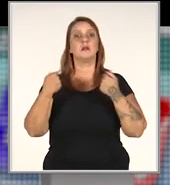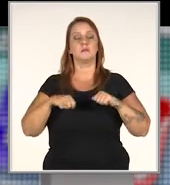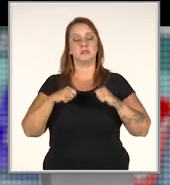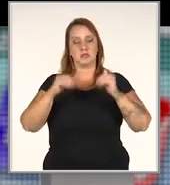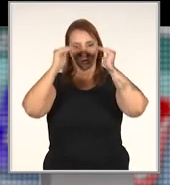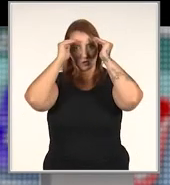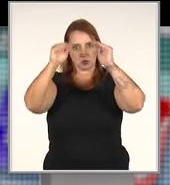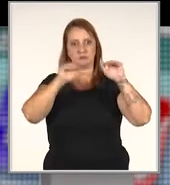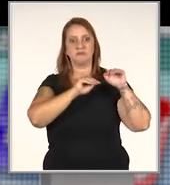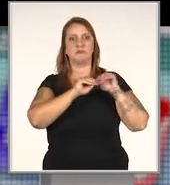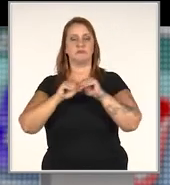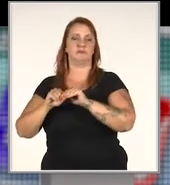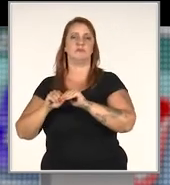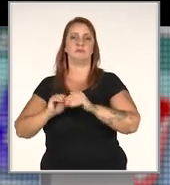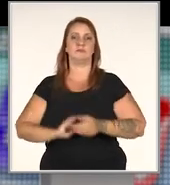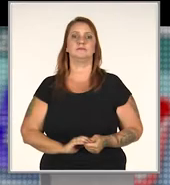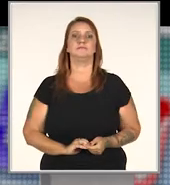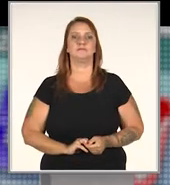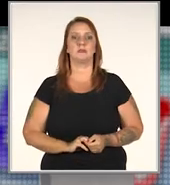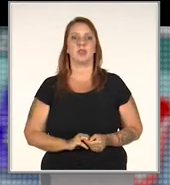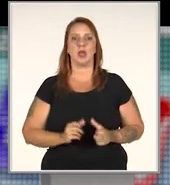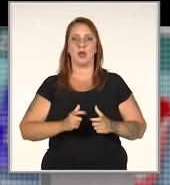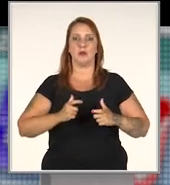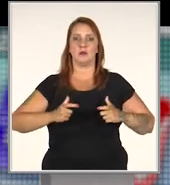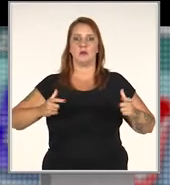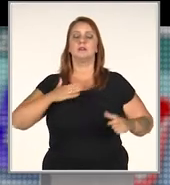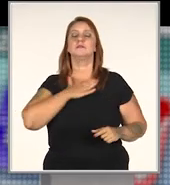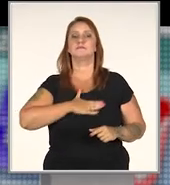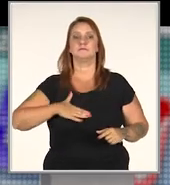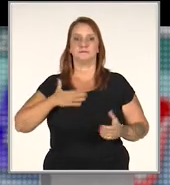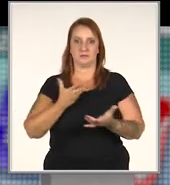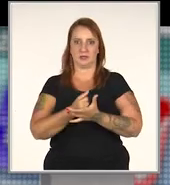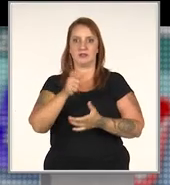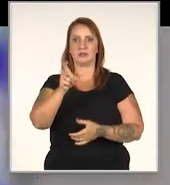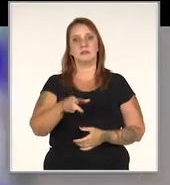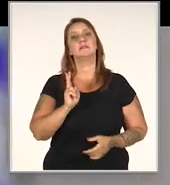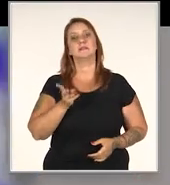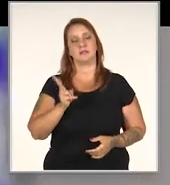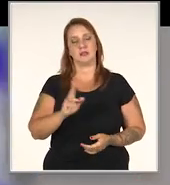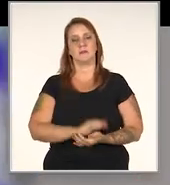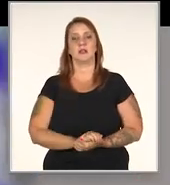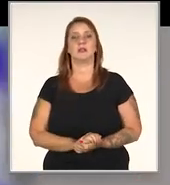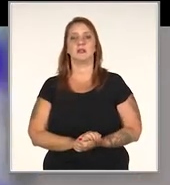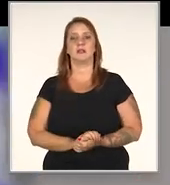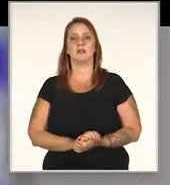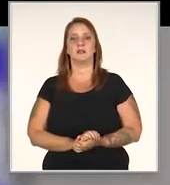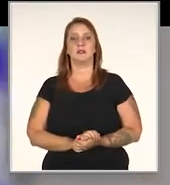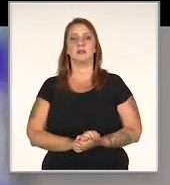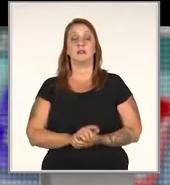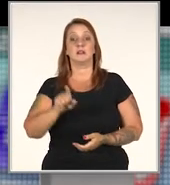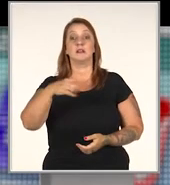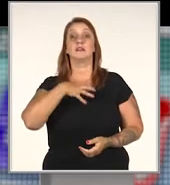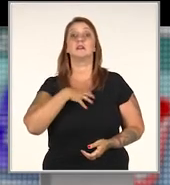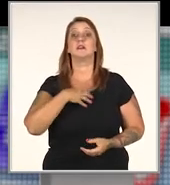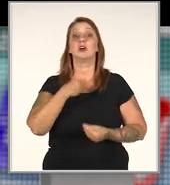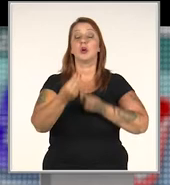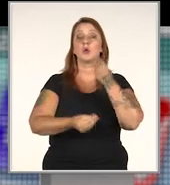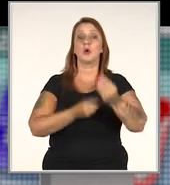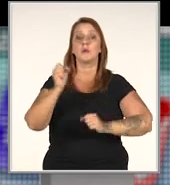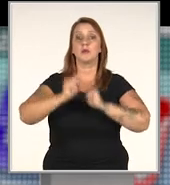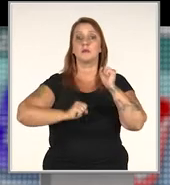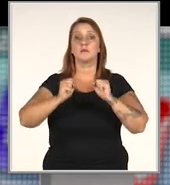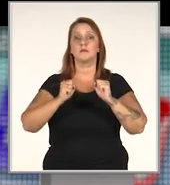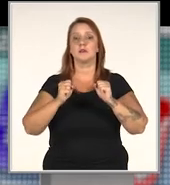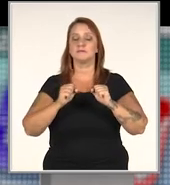continuar utilizando, mas respeitando uma linha lógica. E isso vai aumentando a satisfação do cliente, né? Sem dúvida nenhuma, com certeza. E, sentido,